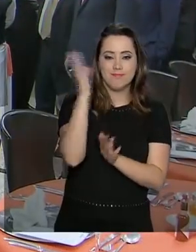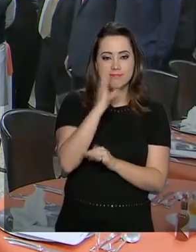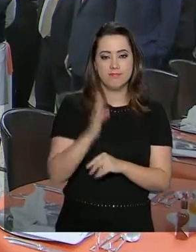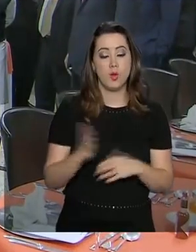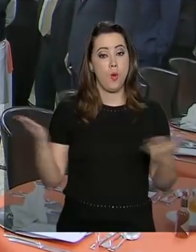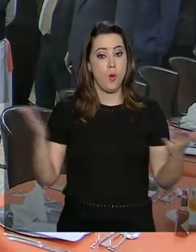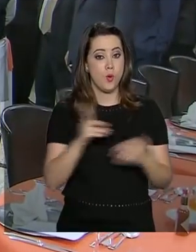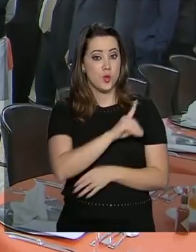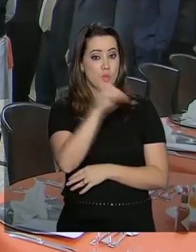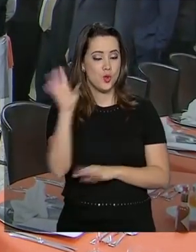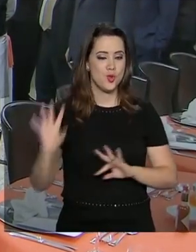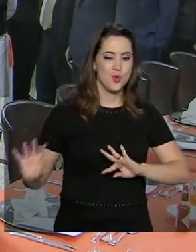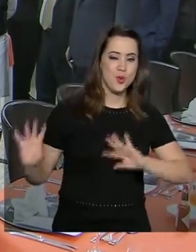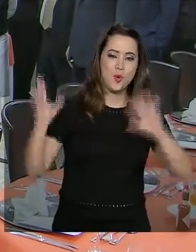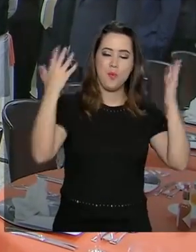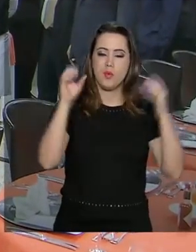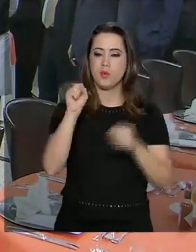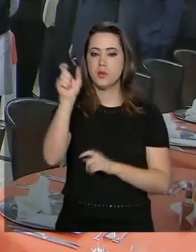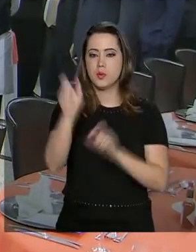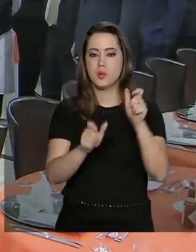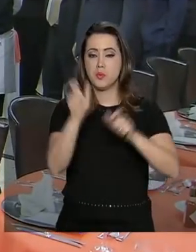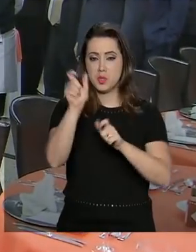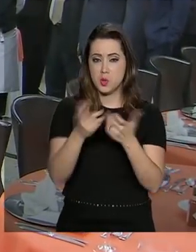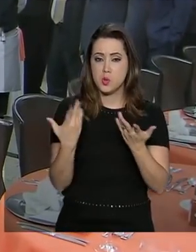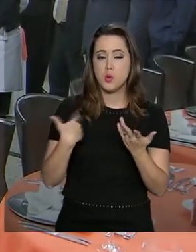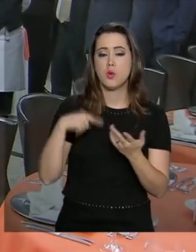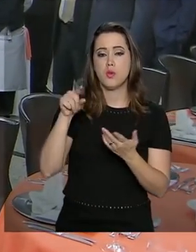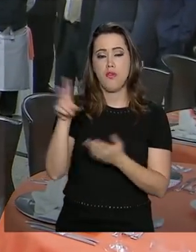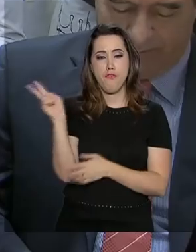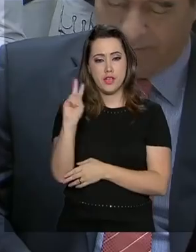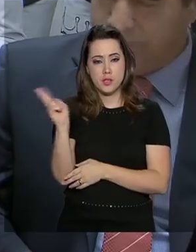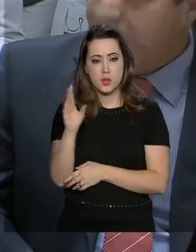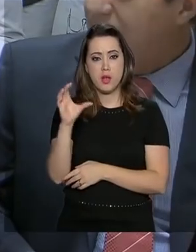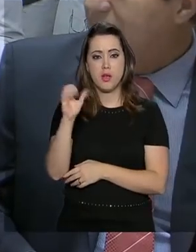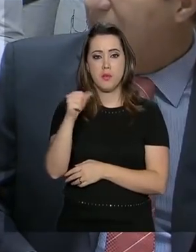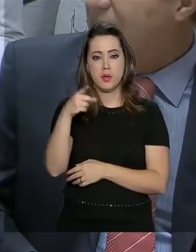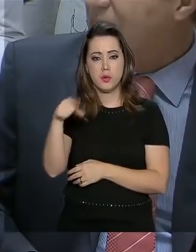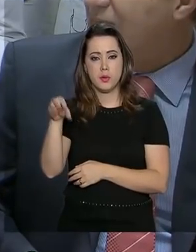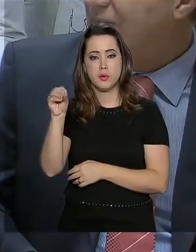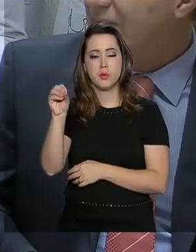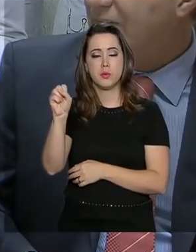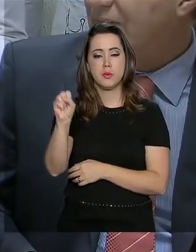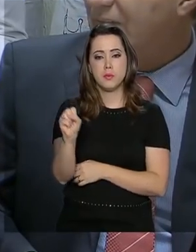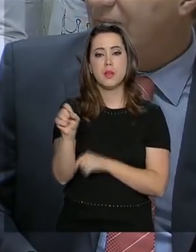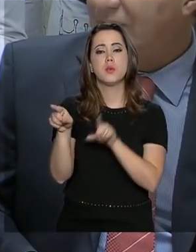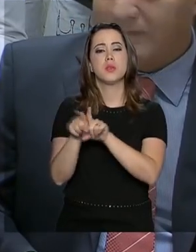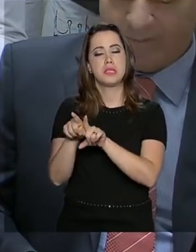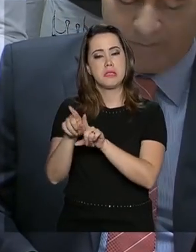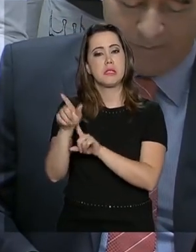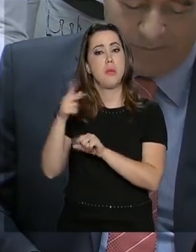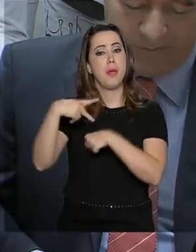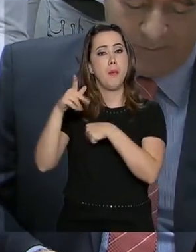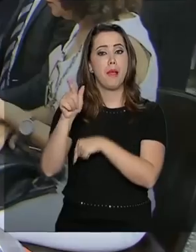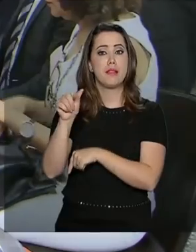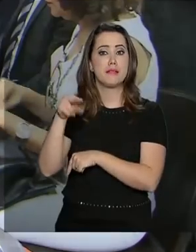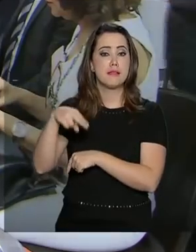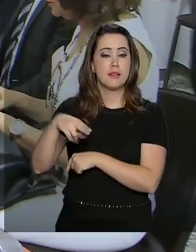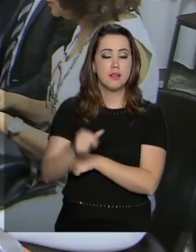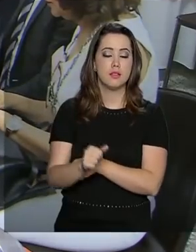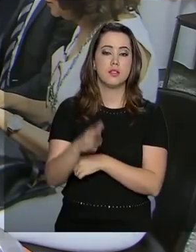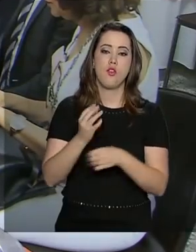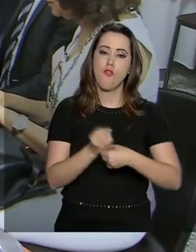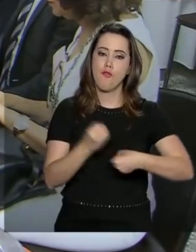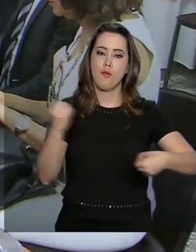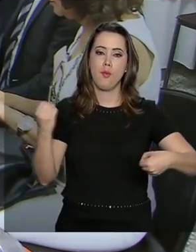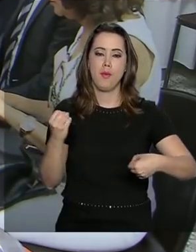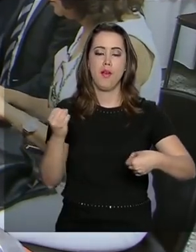hoje foi dia de comemoração para oito imigrantes da Venezuela, camarões e de Gana, que se formaram no curso